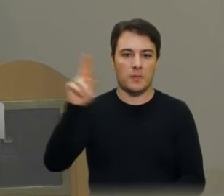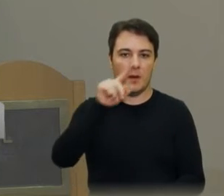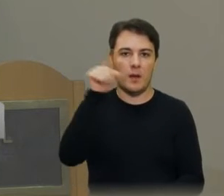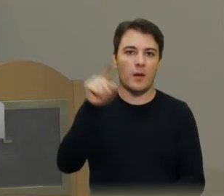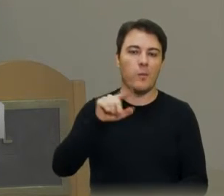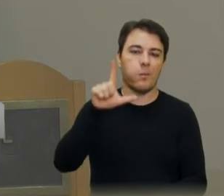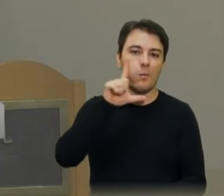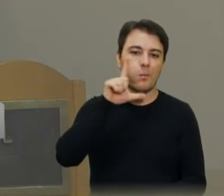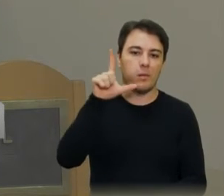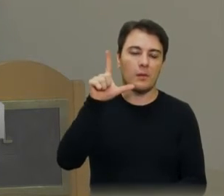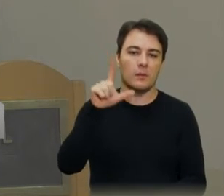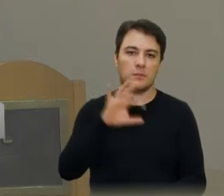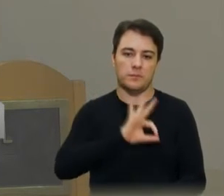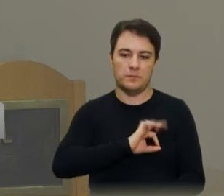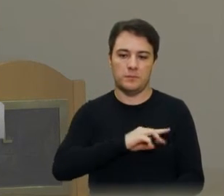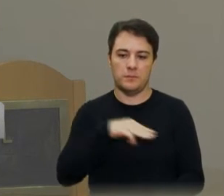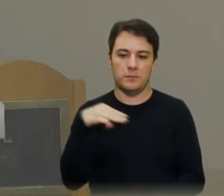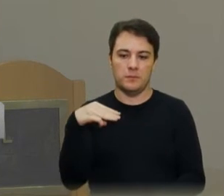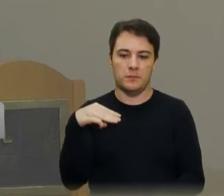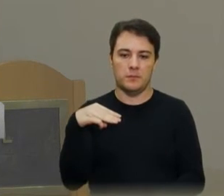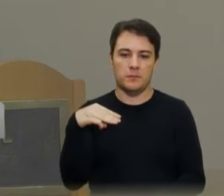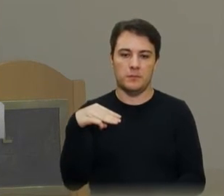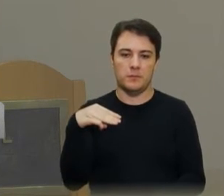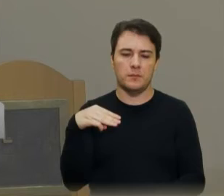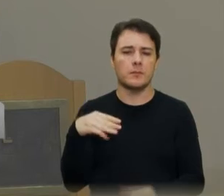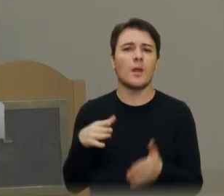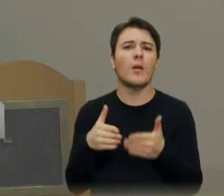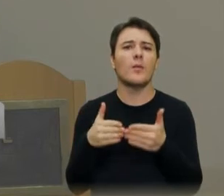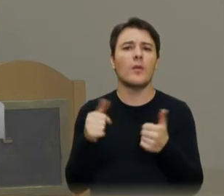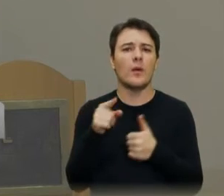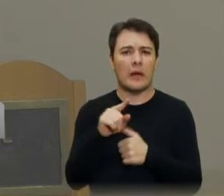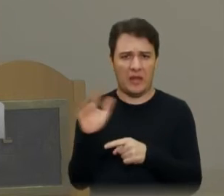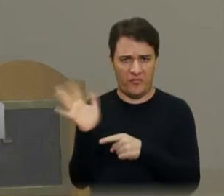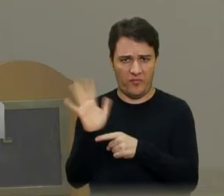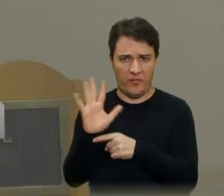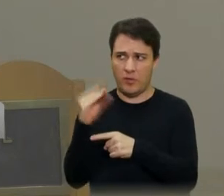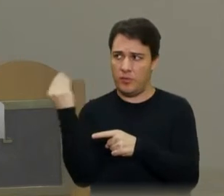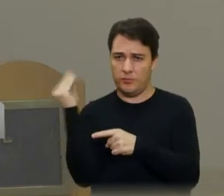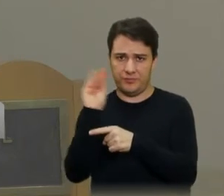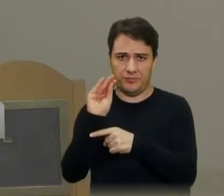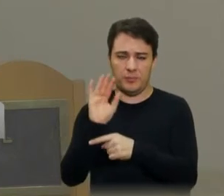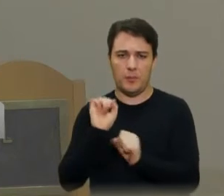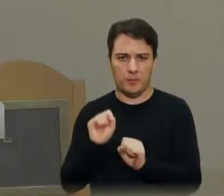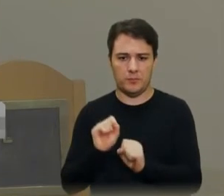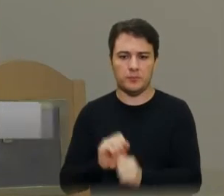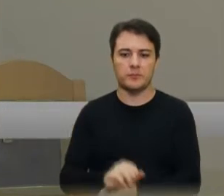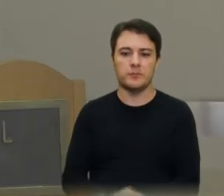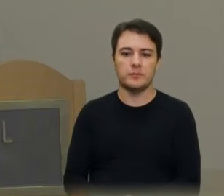o Zé, Magal, por favor, passe o vídeo para mim, por favor.